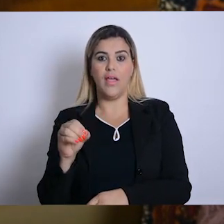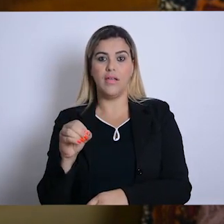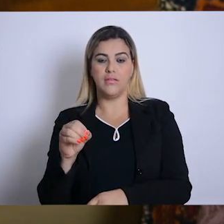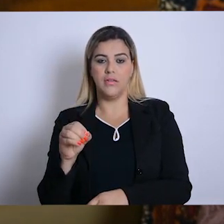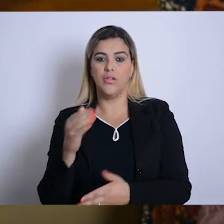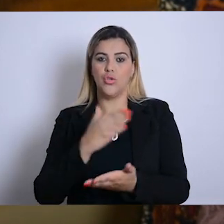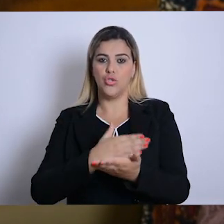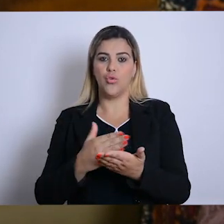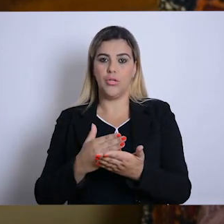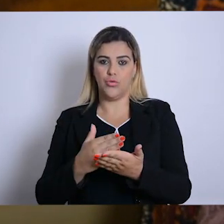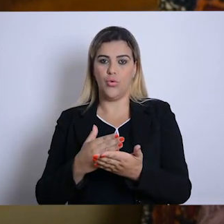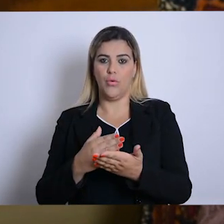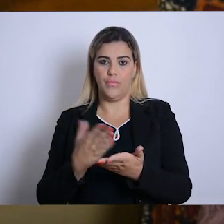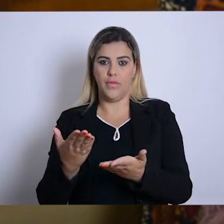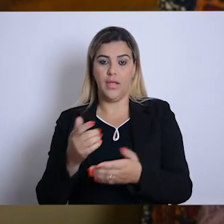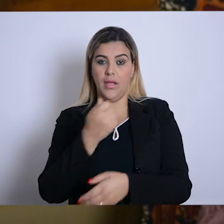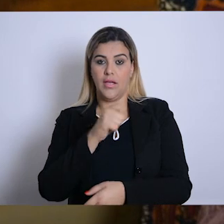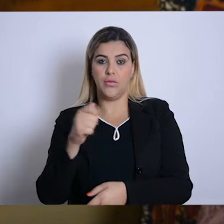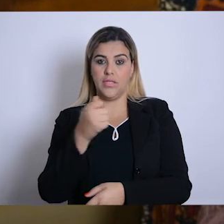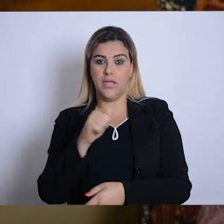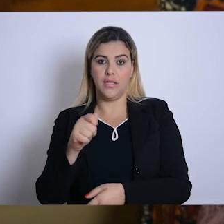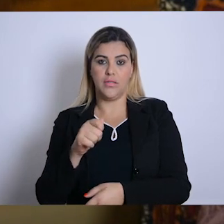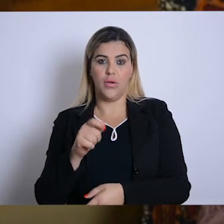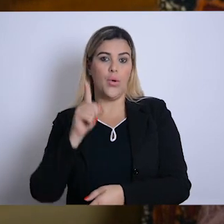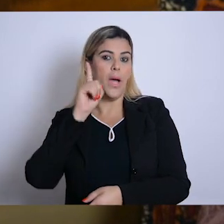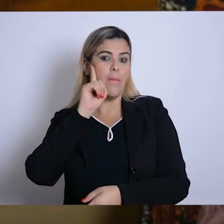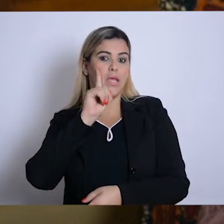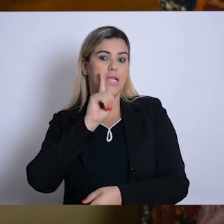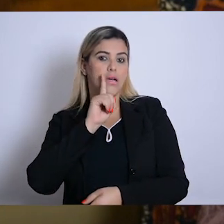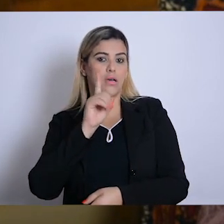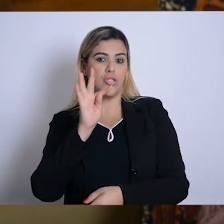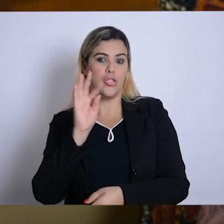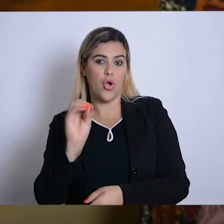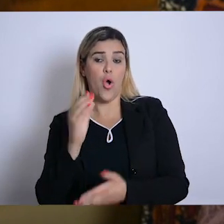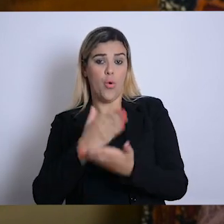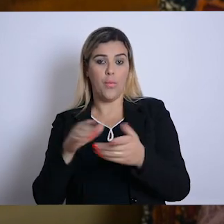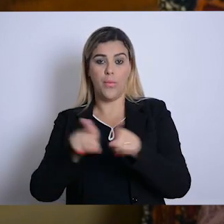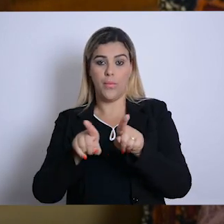profissão. A Associação Americana de Terapia Ocupacional começou assim também, com 12.